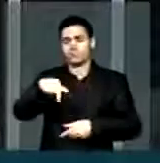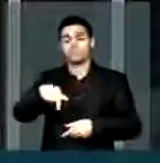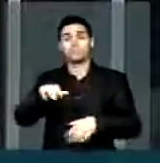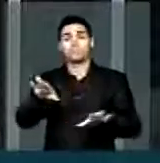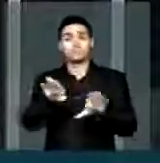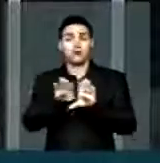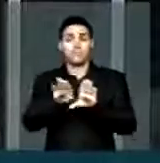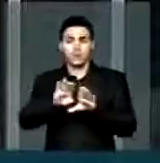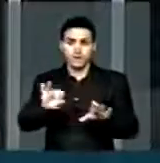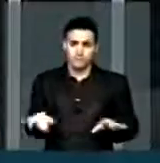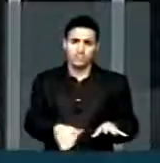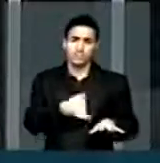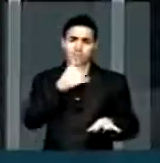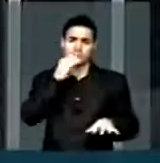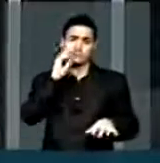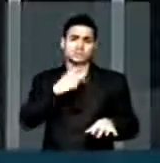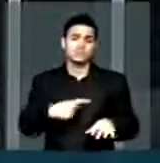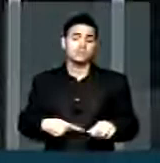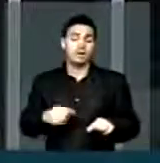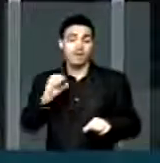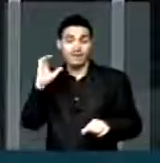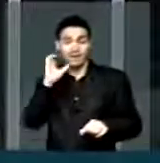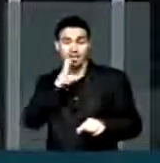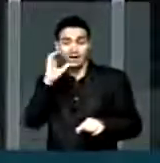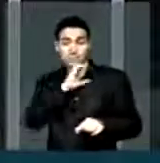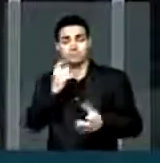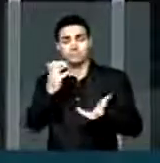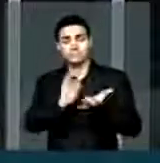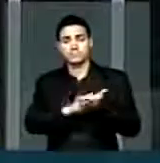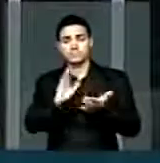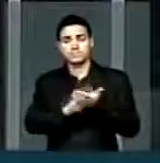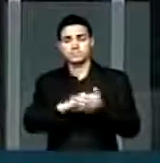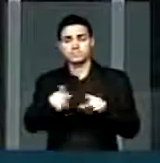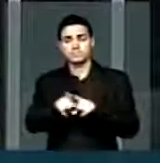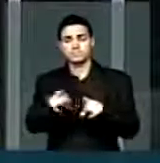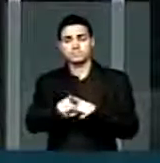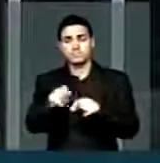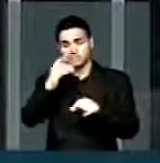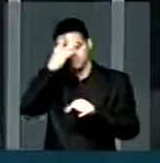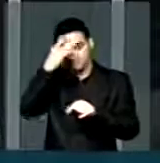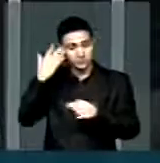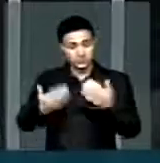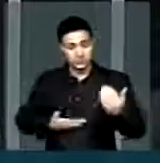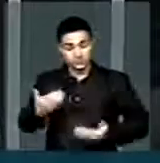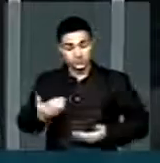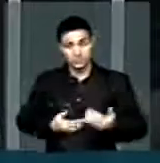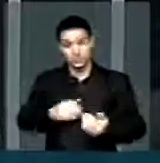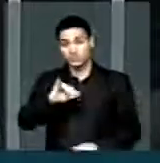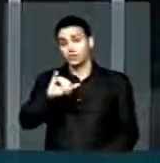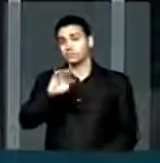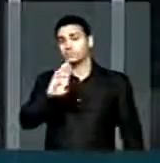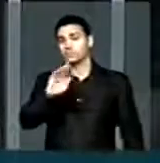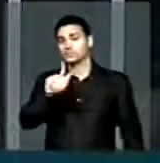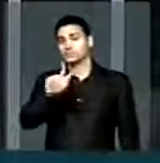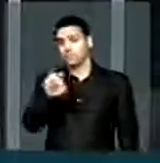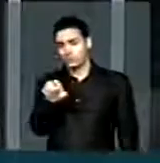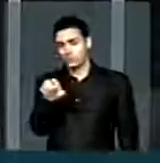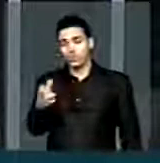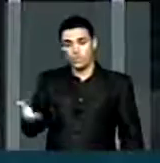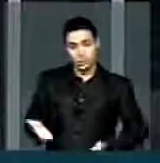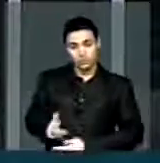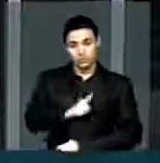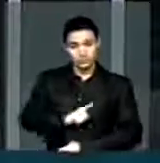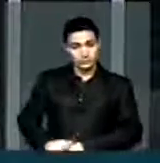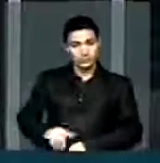E aproveito também, senhor presidente, para rapidamente parabenizar também os servidores do IBGE. Hoje o governo